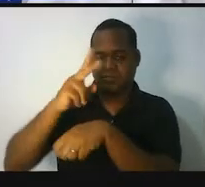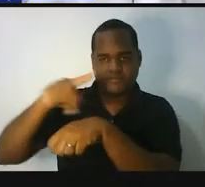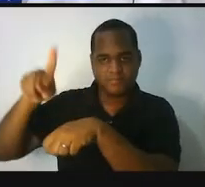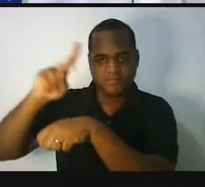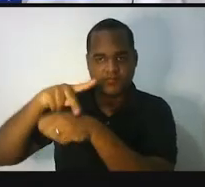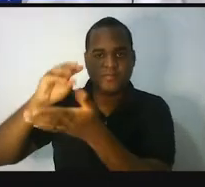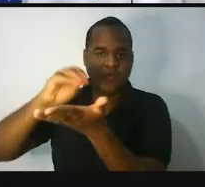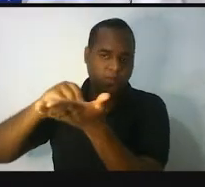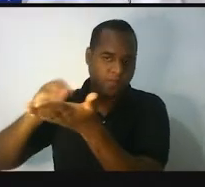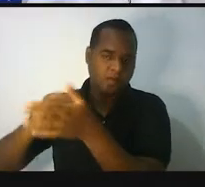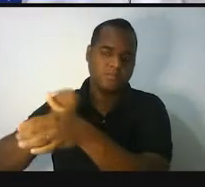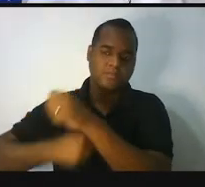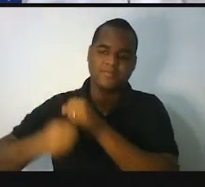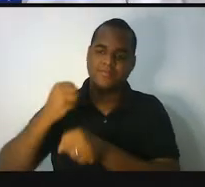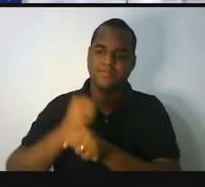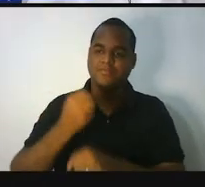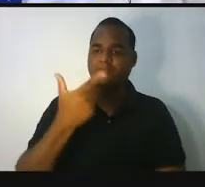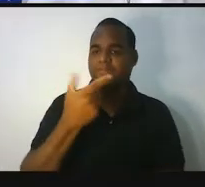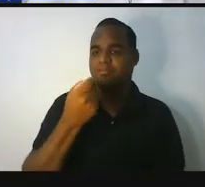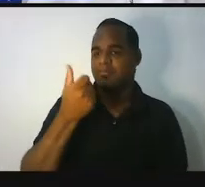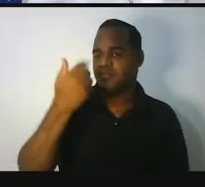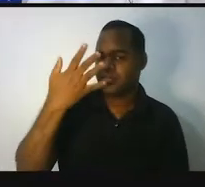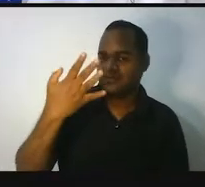restantes em 2014?